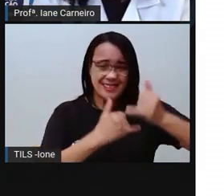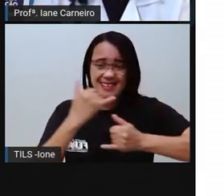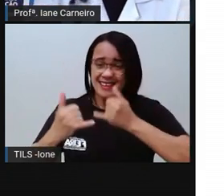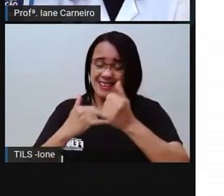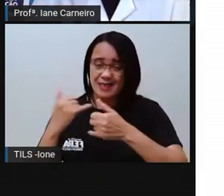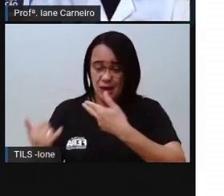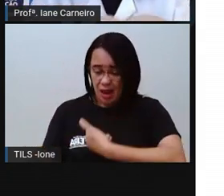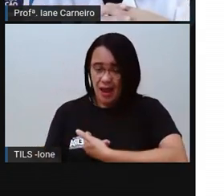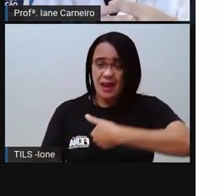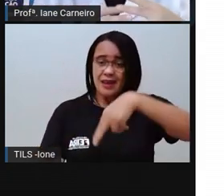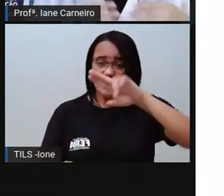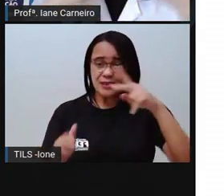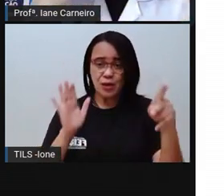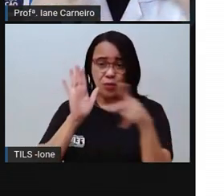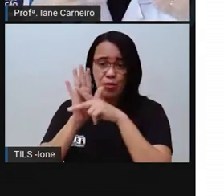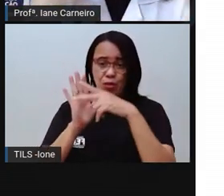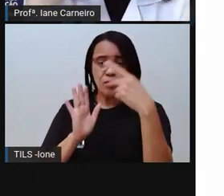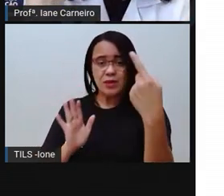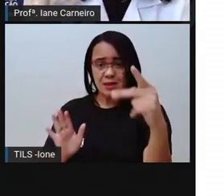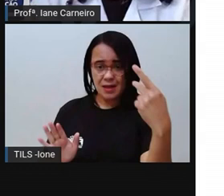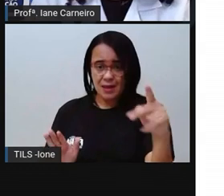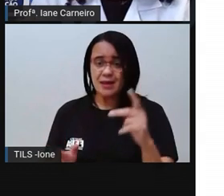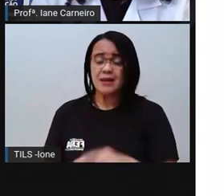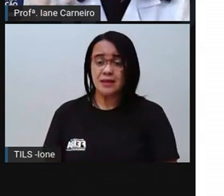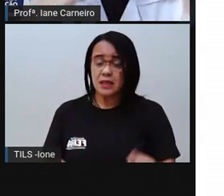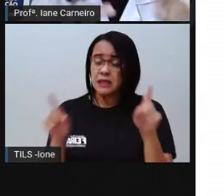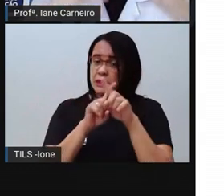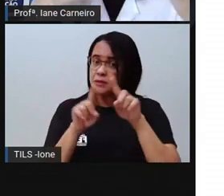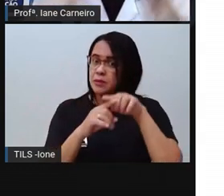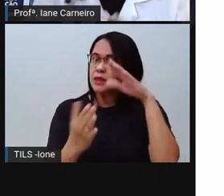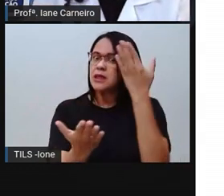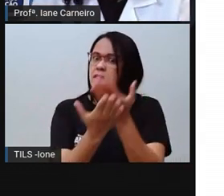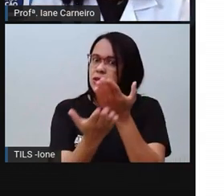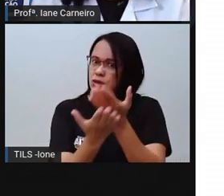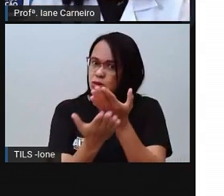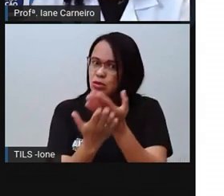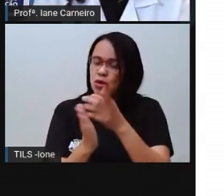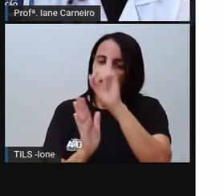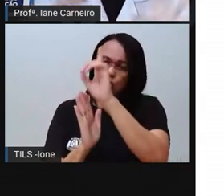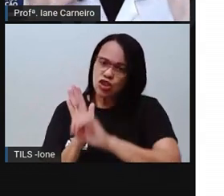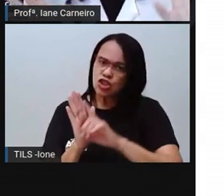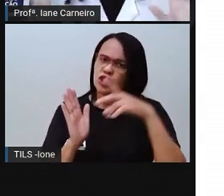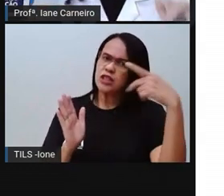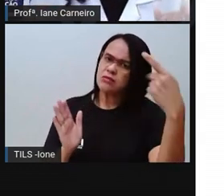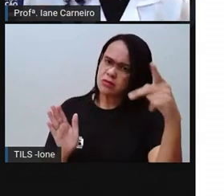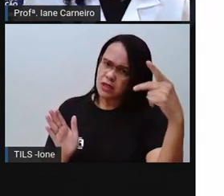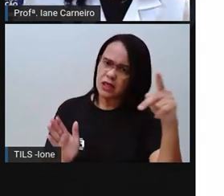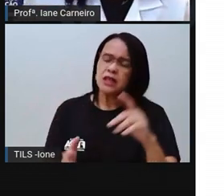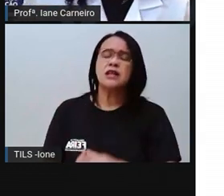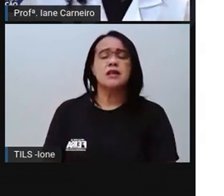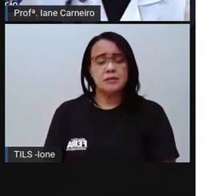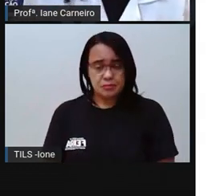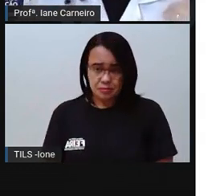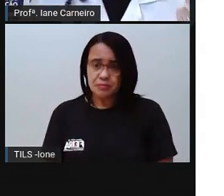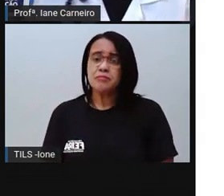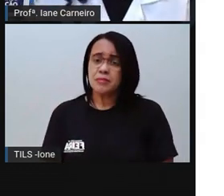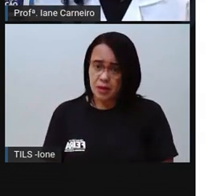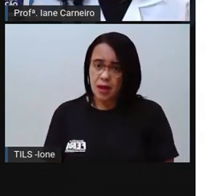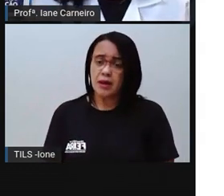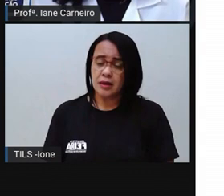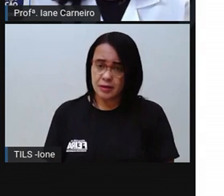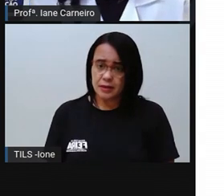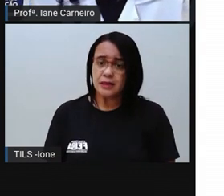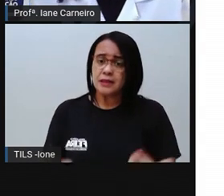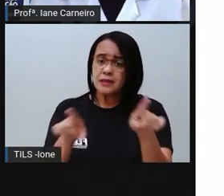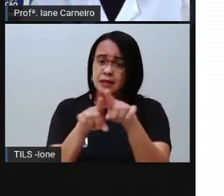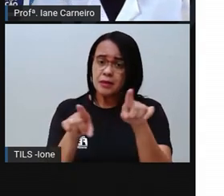religião, né? Ela tem direito à escola, né? Então esse é um direito que ninguém pode tirar da criança. Também tem